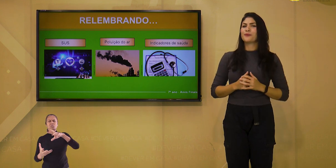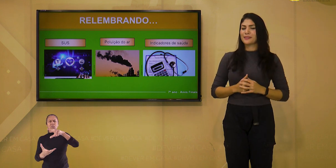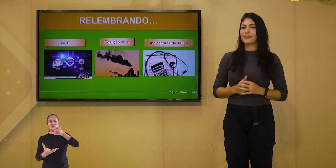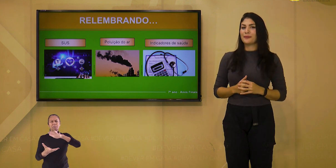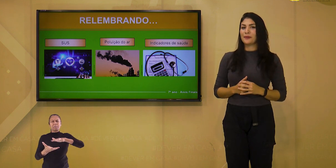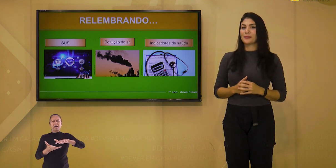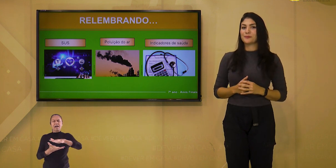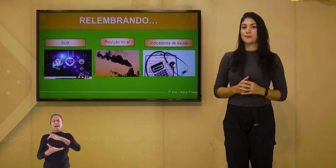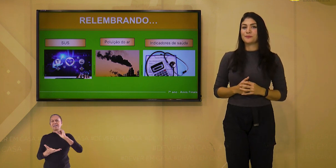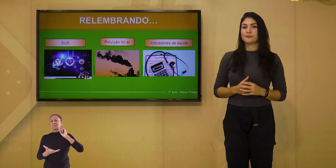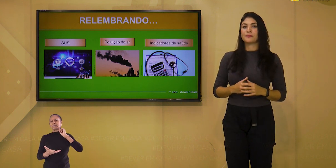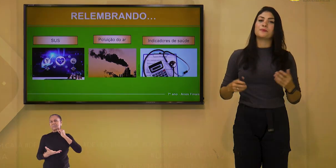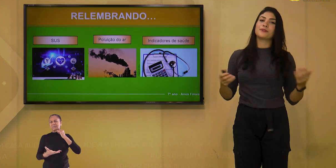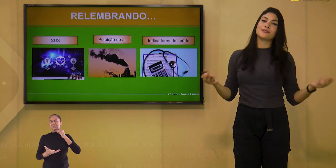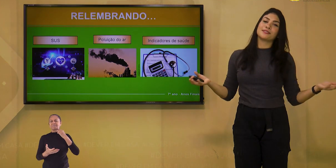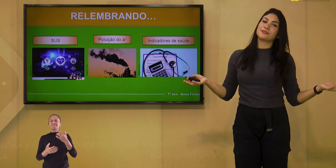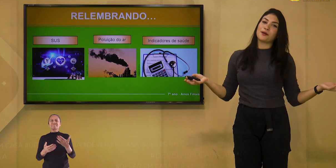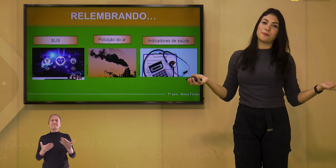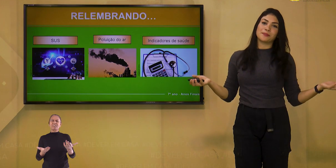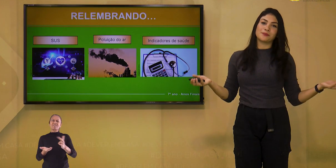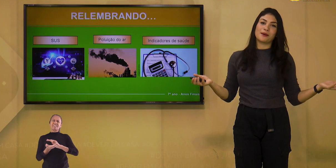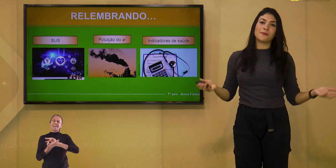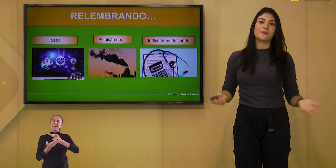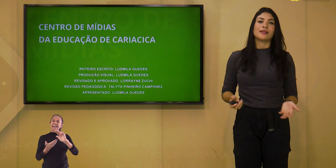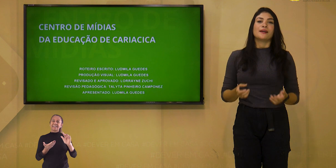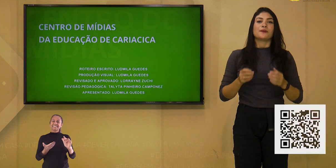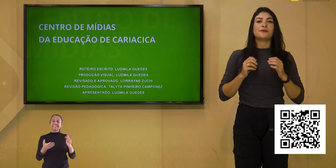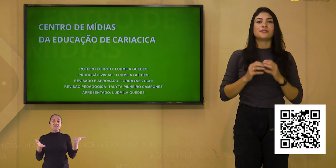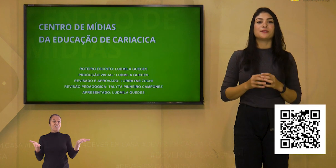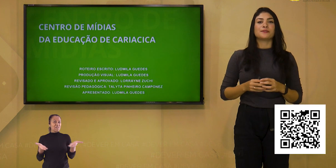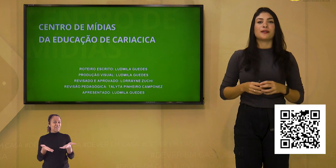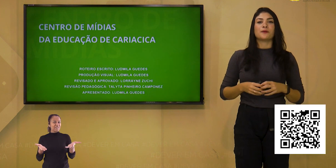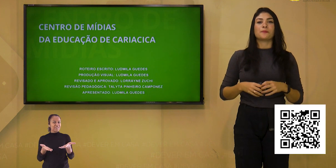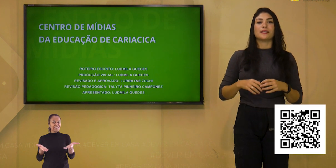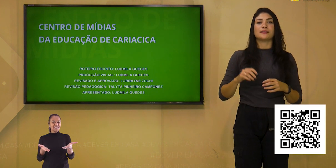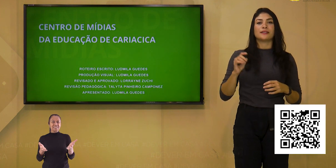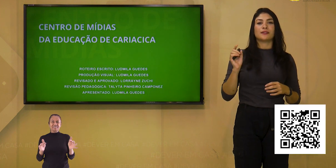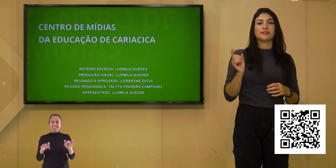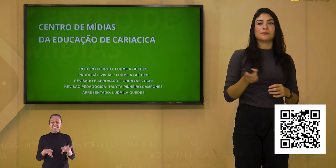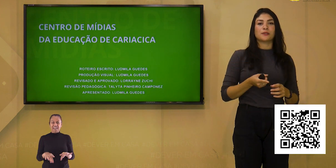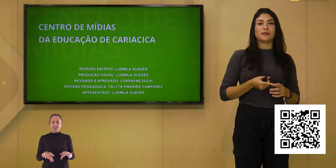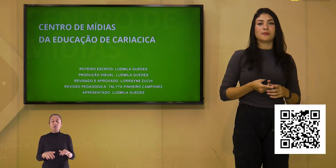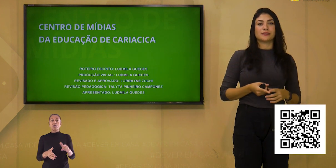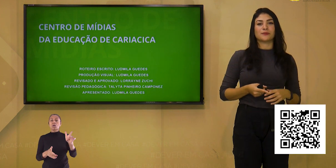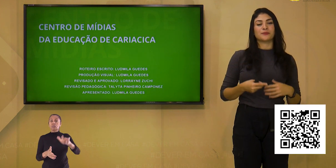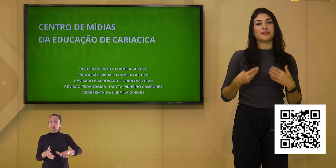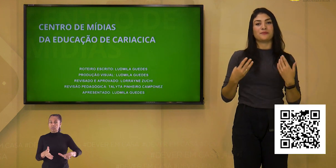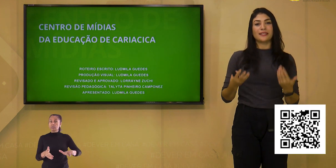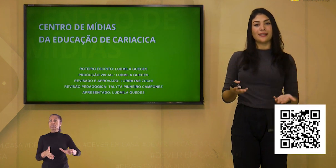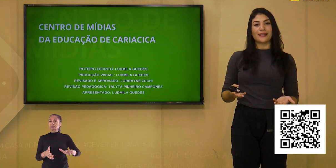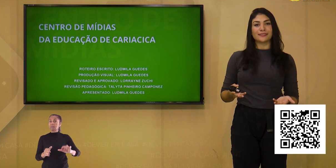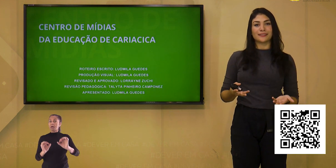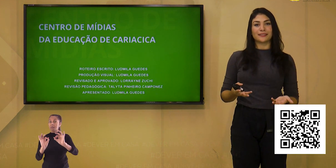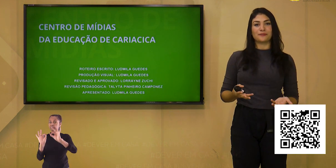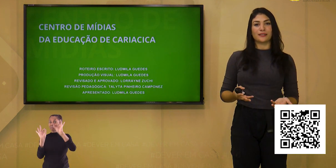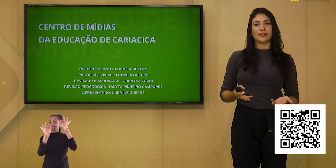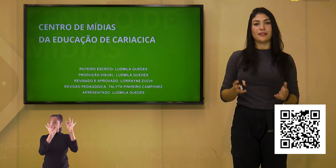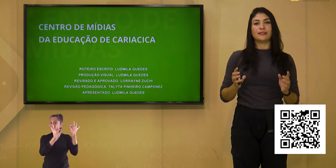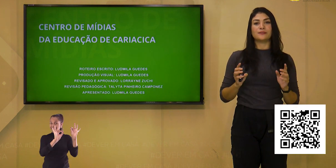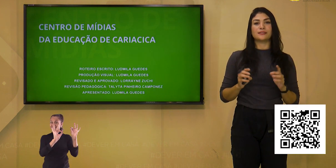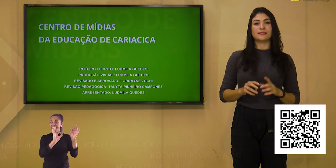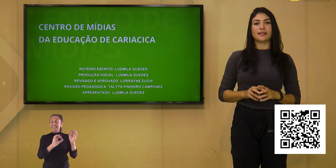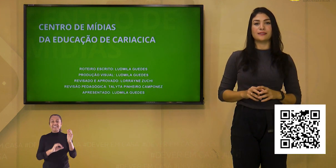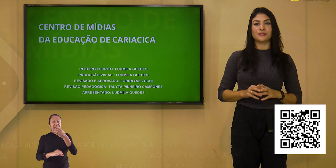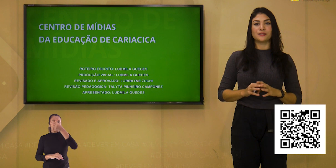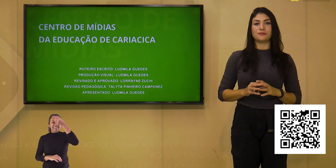Muita coisa, não é mesmo? Por hoje é só, pessoal. Continue acompanhando a nossa programação do Dever em Casa na TV.